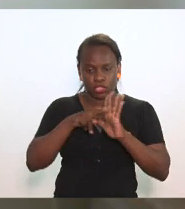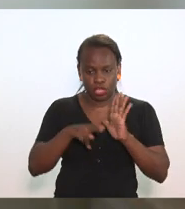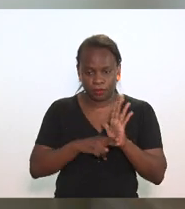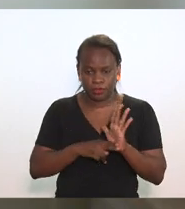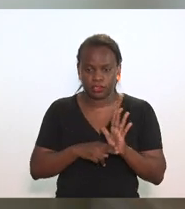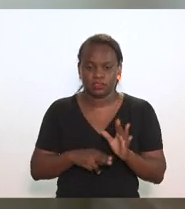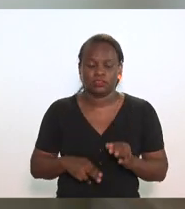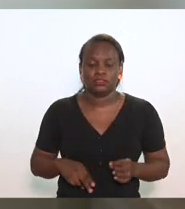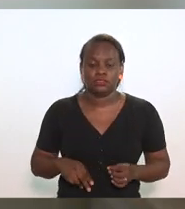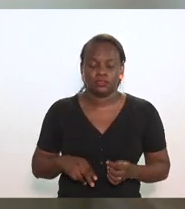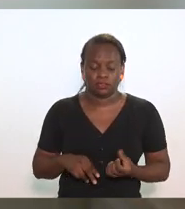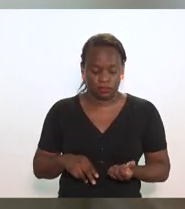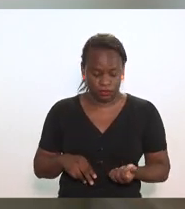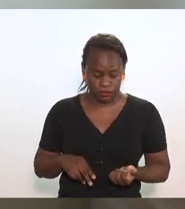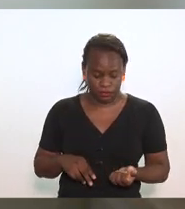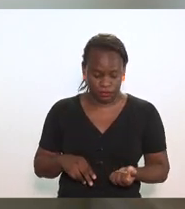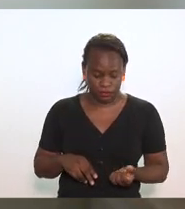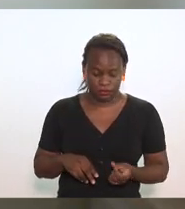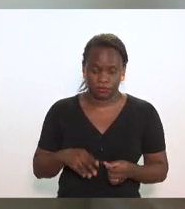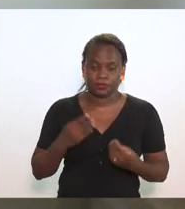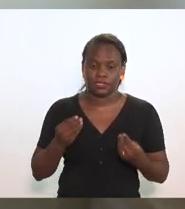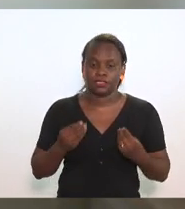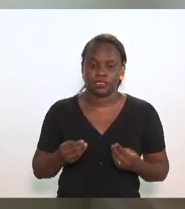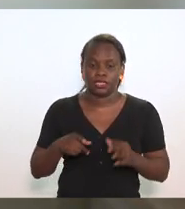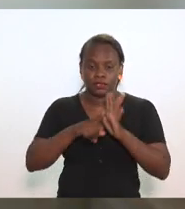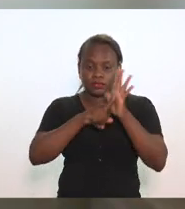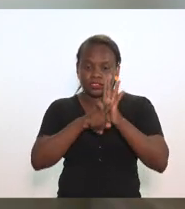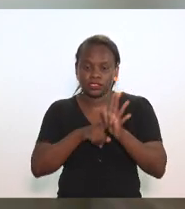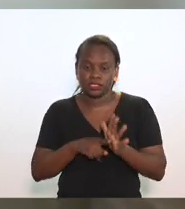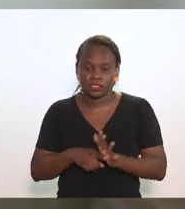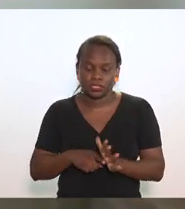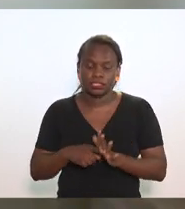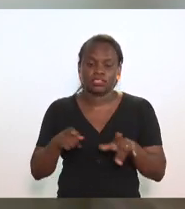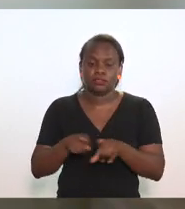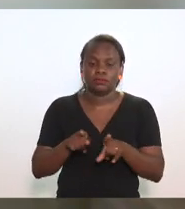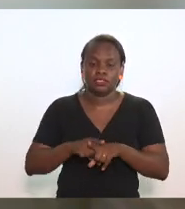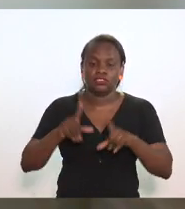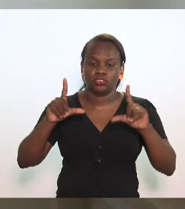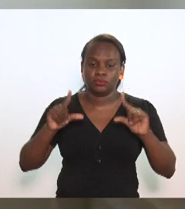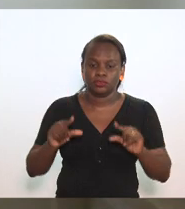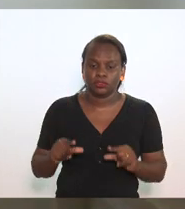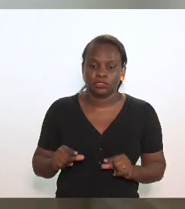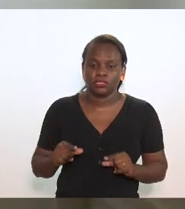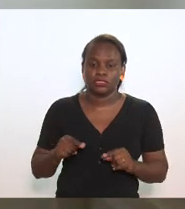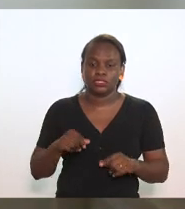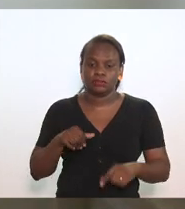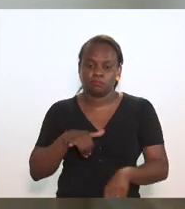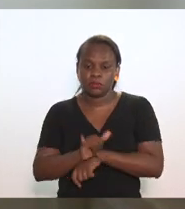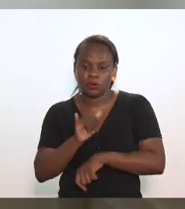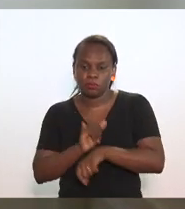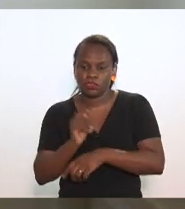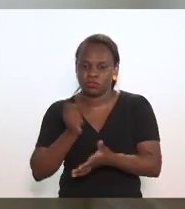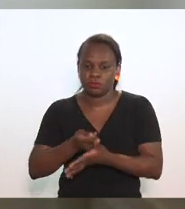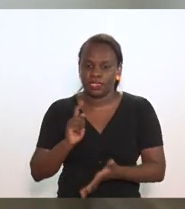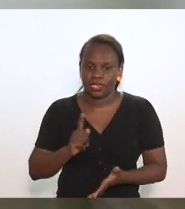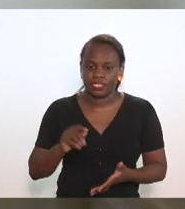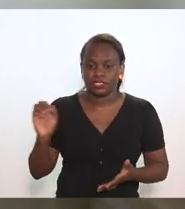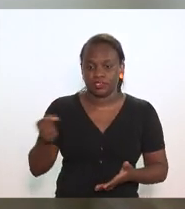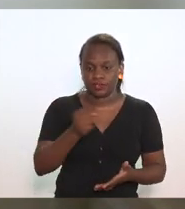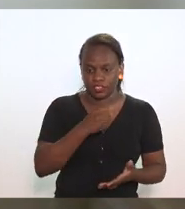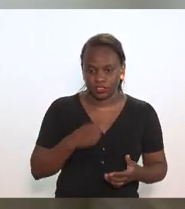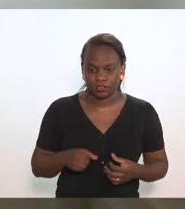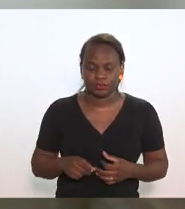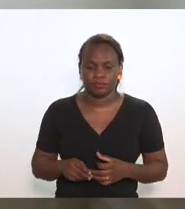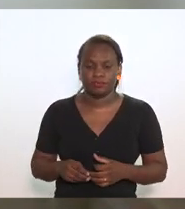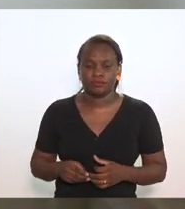para fiscalizar e diminuir a sonegação das cervejarias